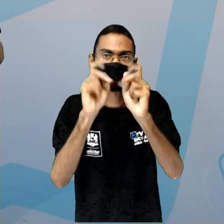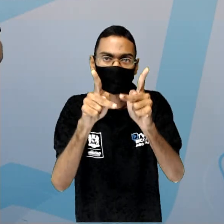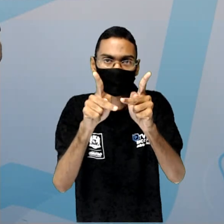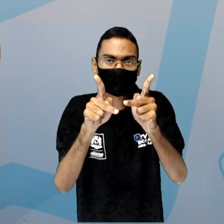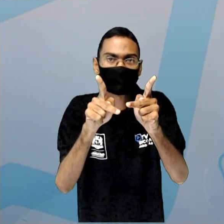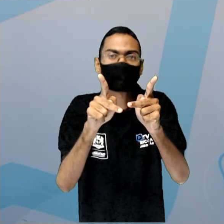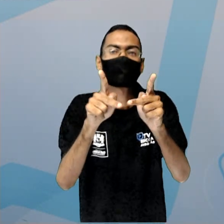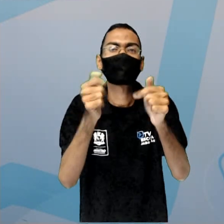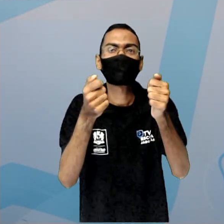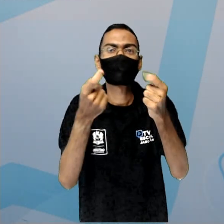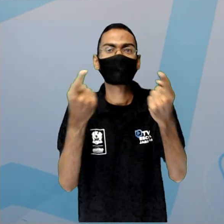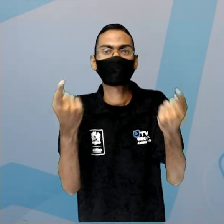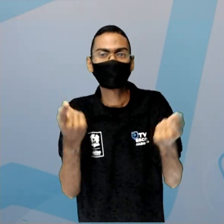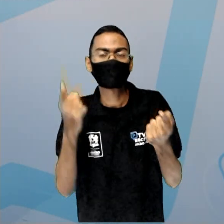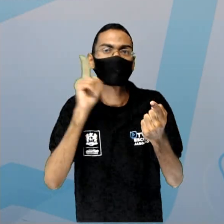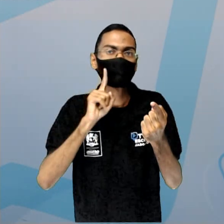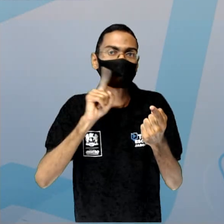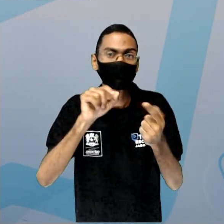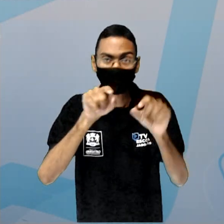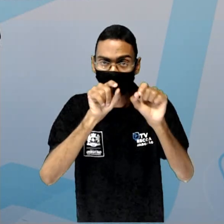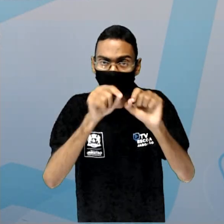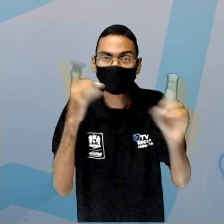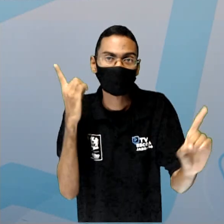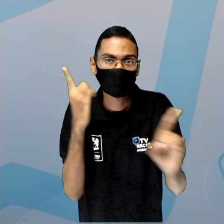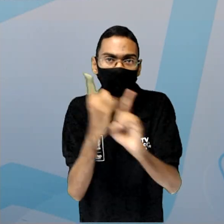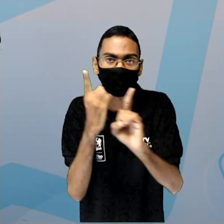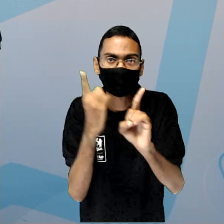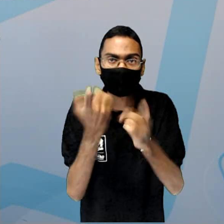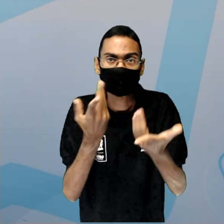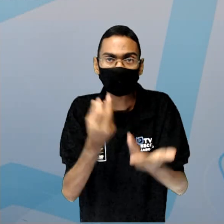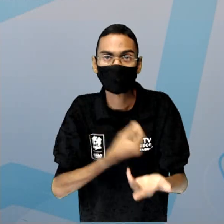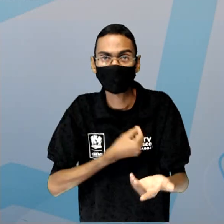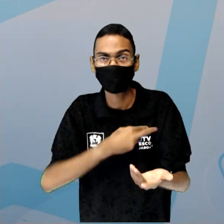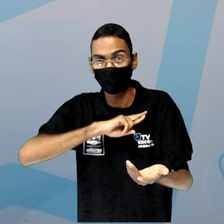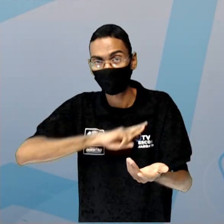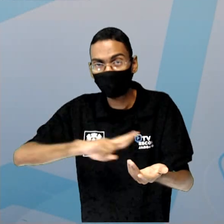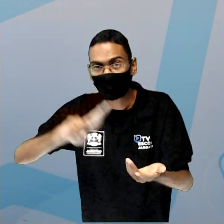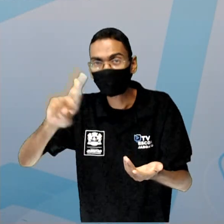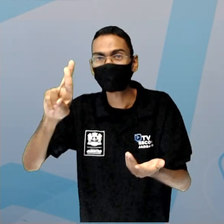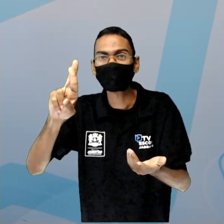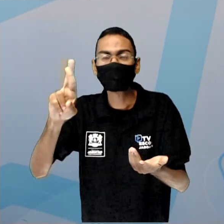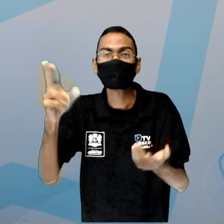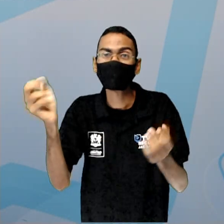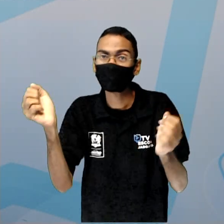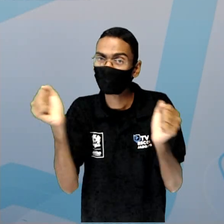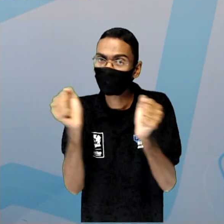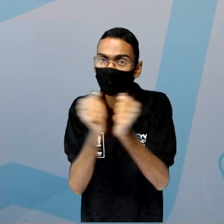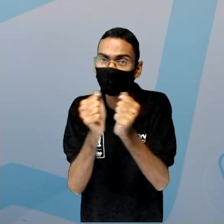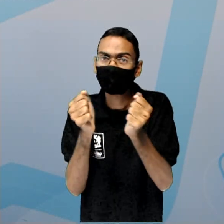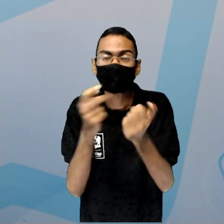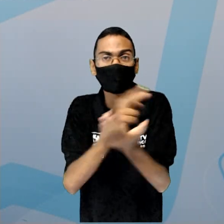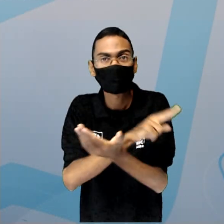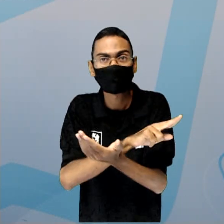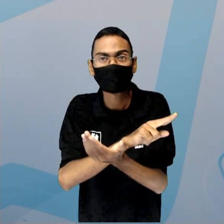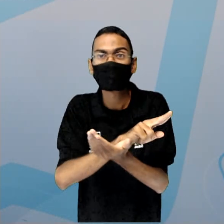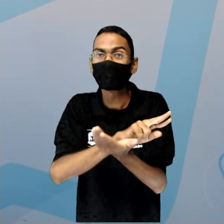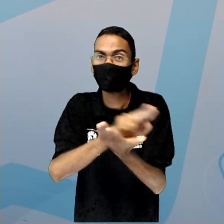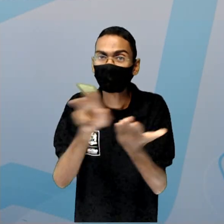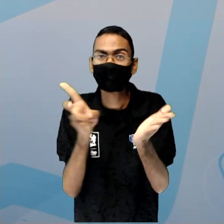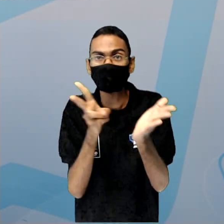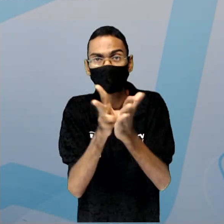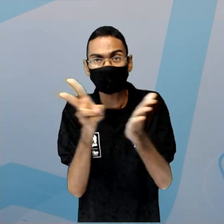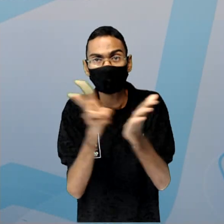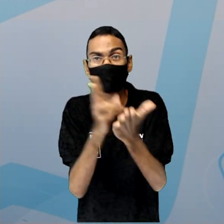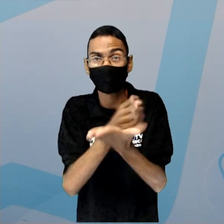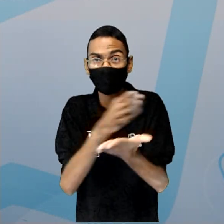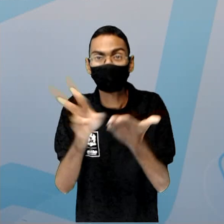espiritualidade, da vivência religiosa de algumas tribos indígenas brasileiras. Mas